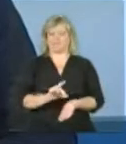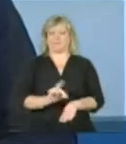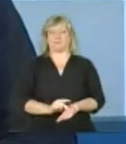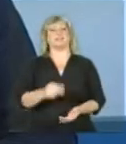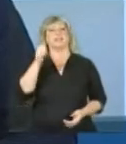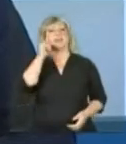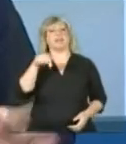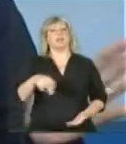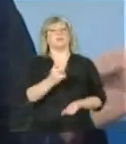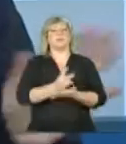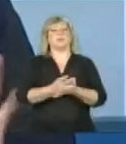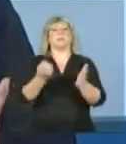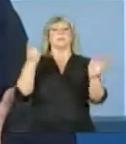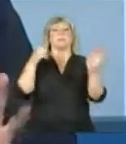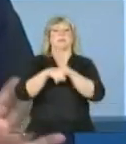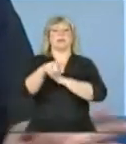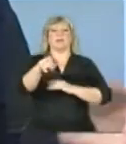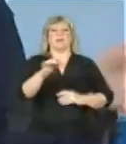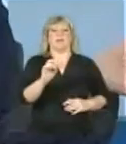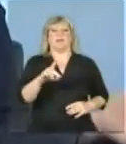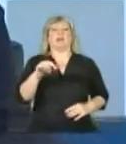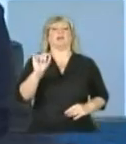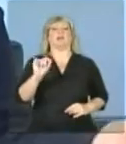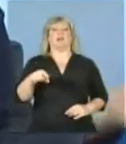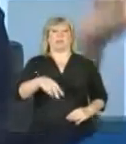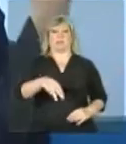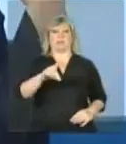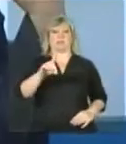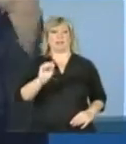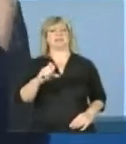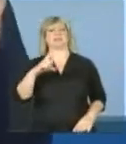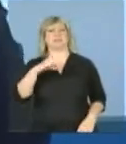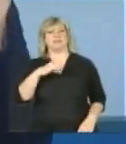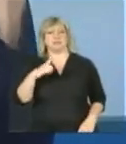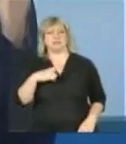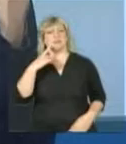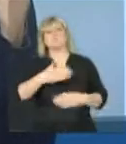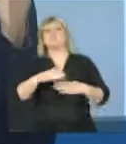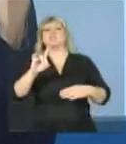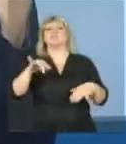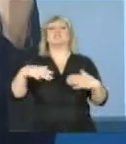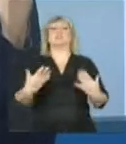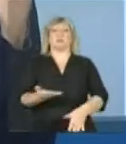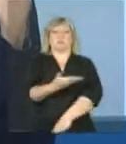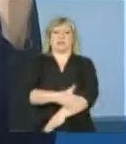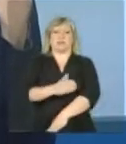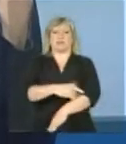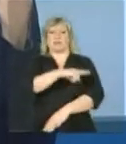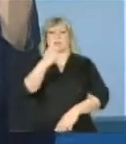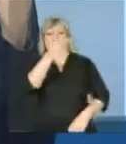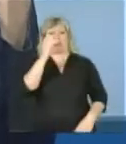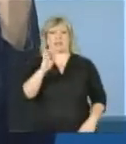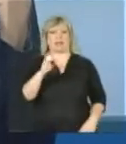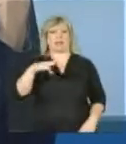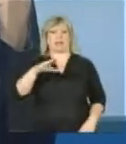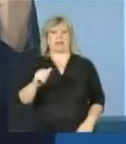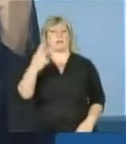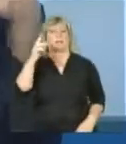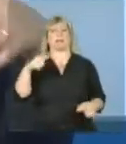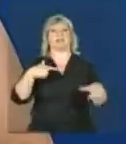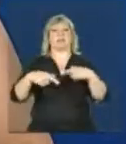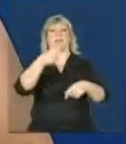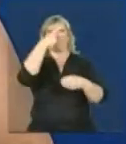pergunta ainda, para você Fernanda, o MDS tem previsão de treinar técnicos de informática nos municípios para trabalhar com essa versão 7?